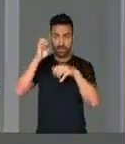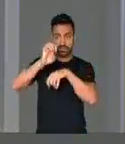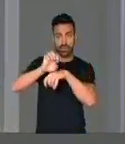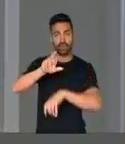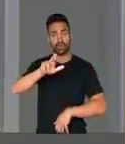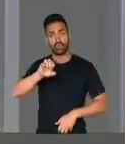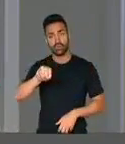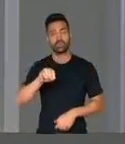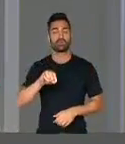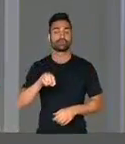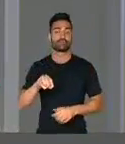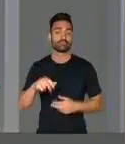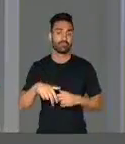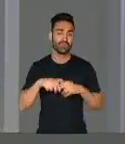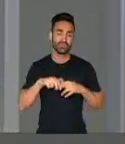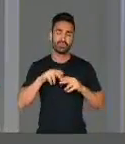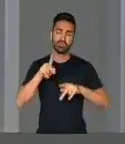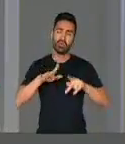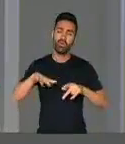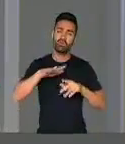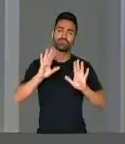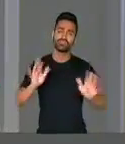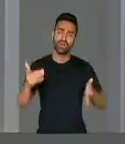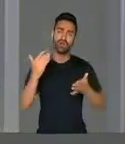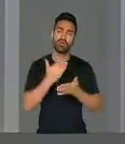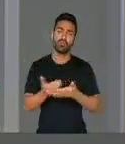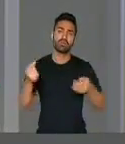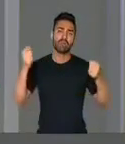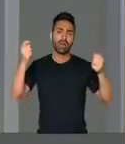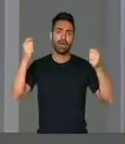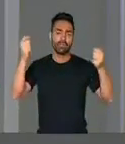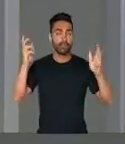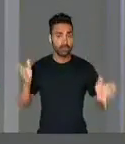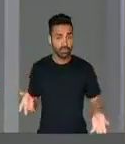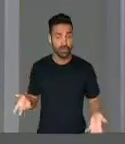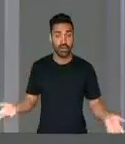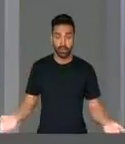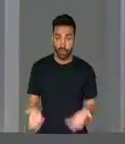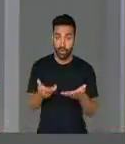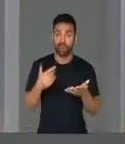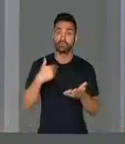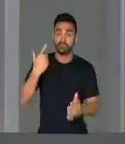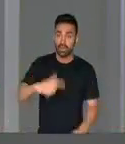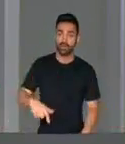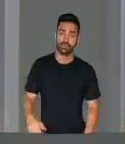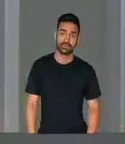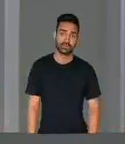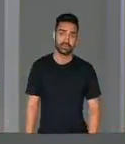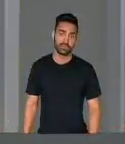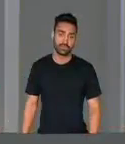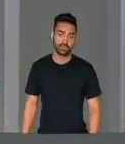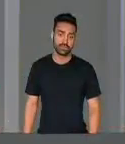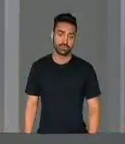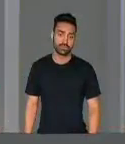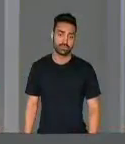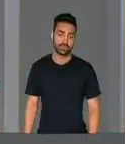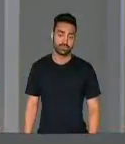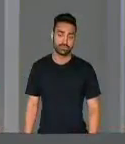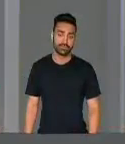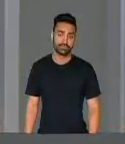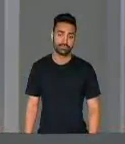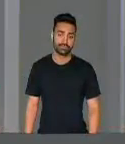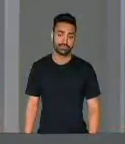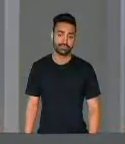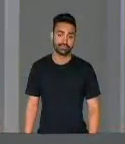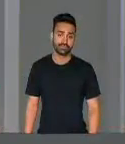povo desde então já começava a se manifestar e agora mais ainda, agora até onde vão